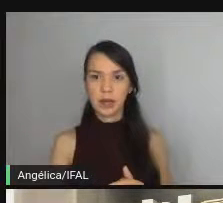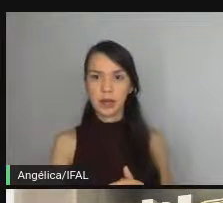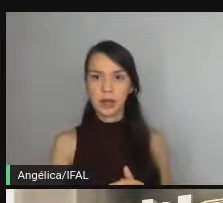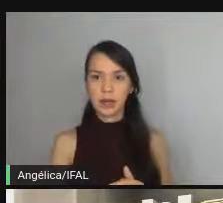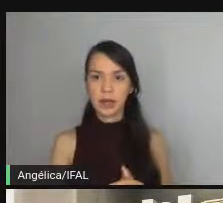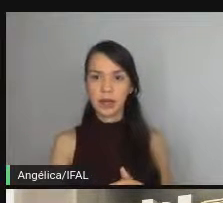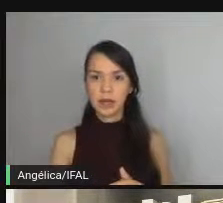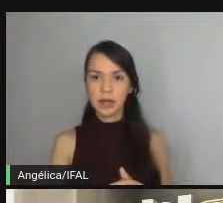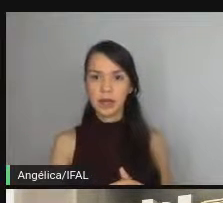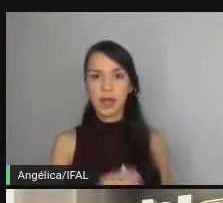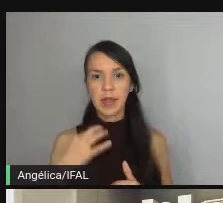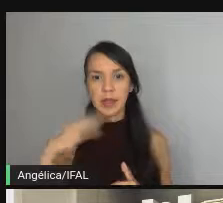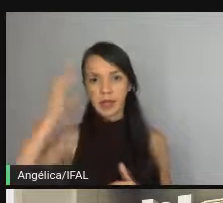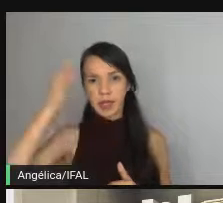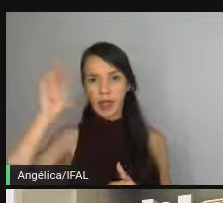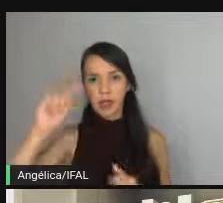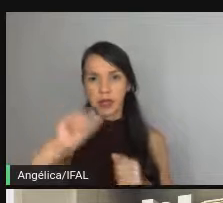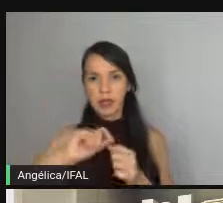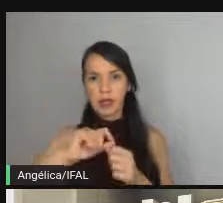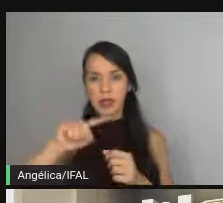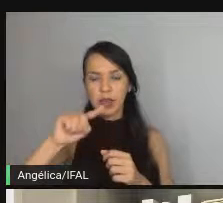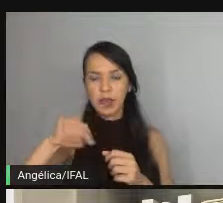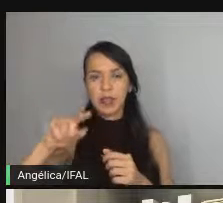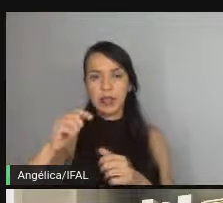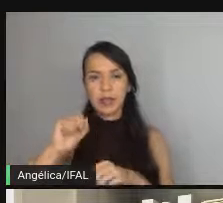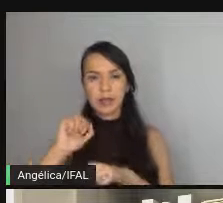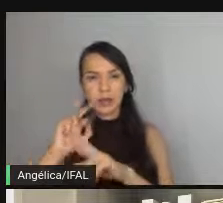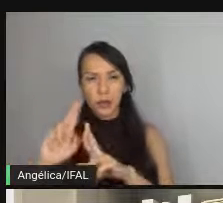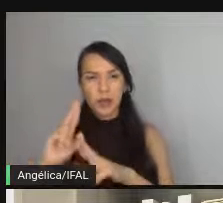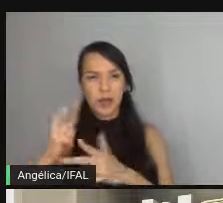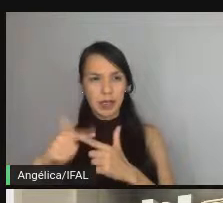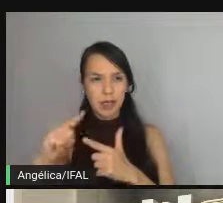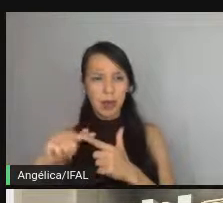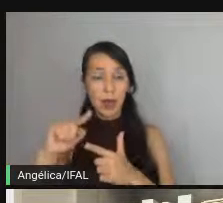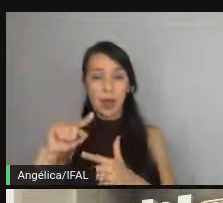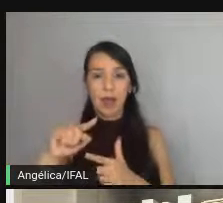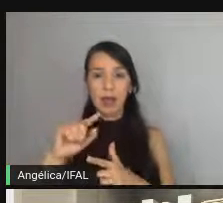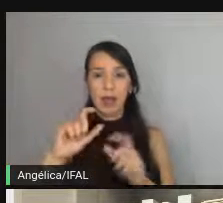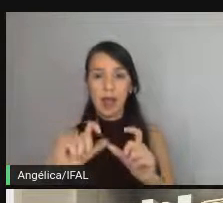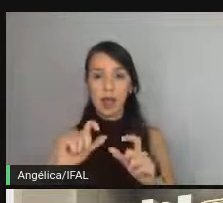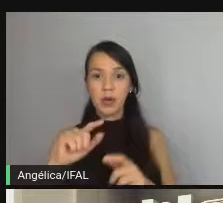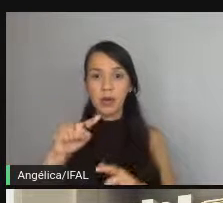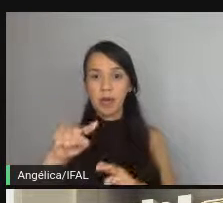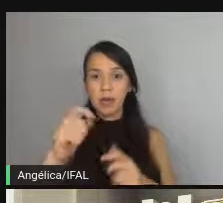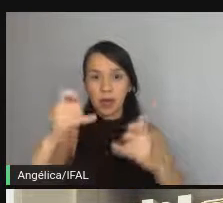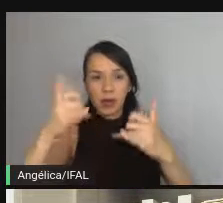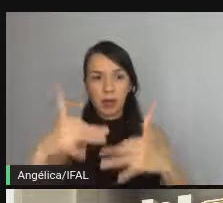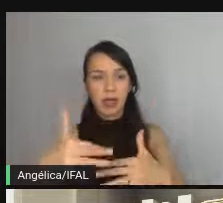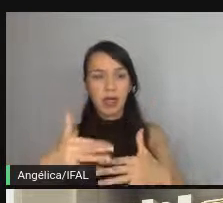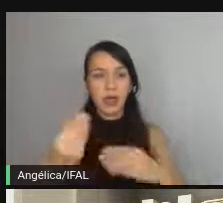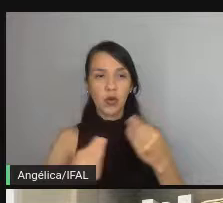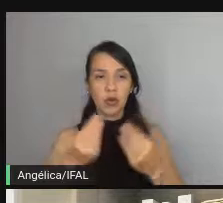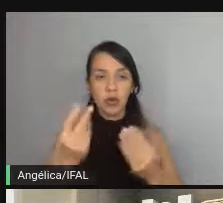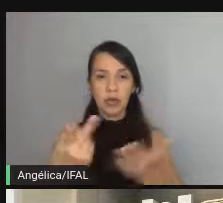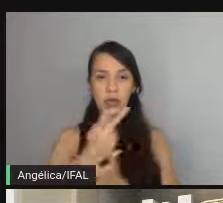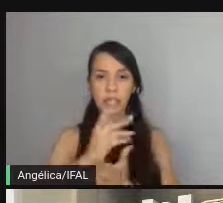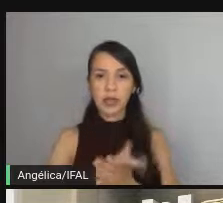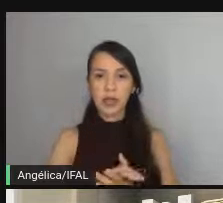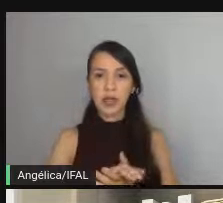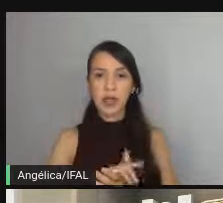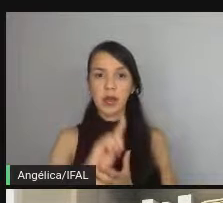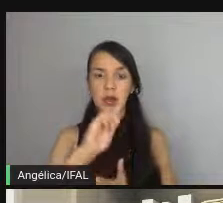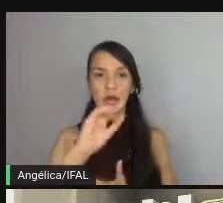então em teoria quando a gente roda a gente espera que ele fale e aí a parte interessante explicando um pouquinho do comportamento em gol